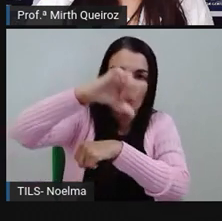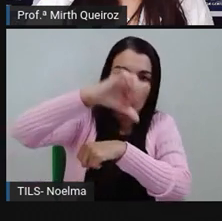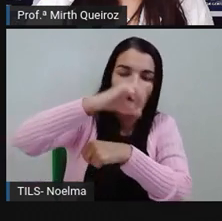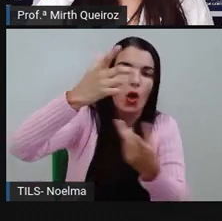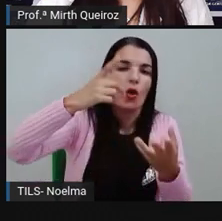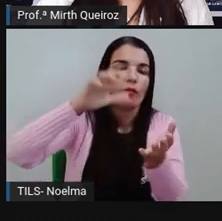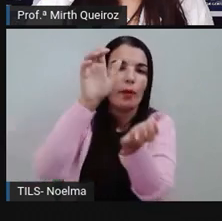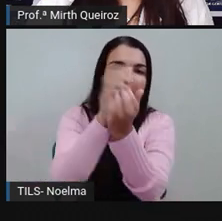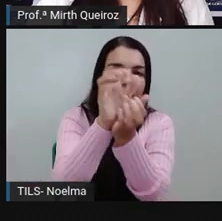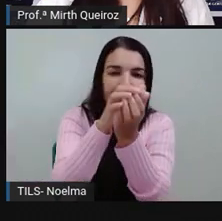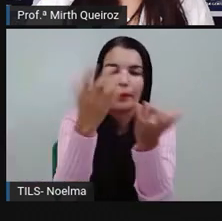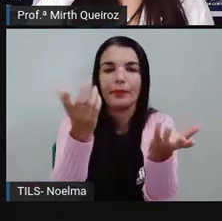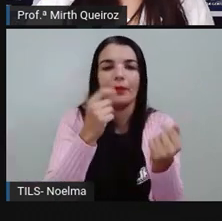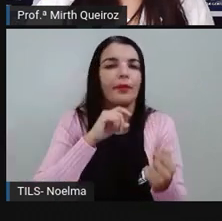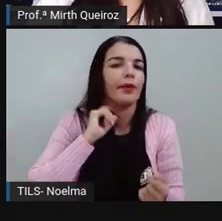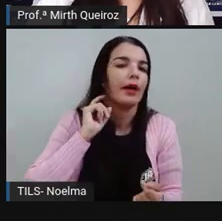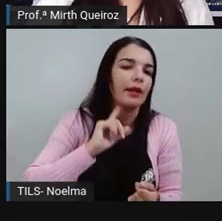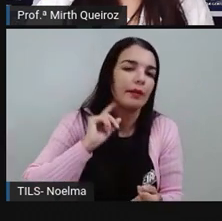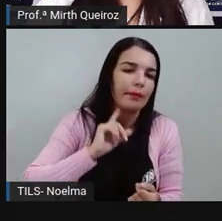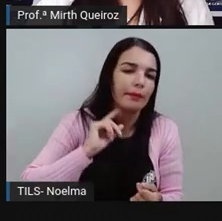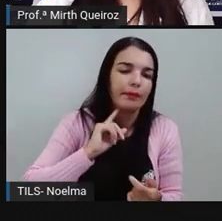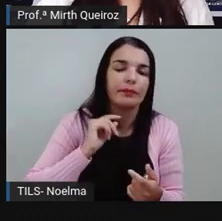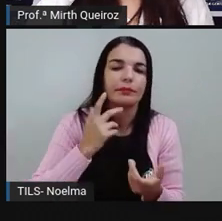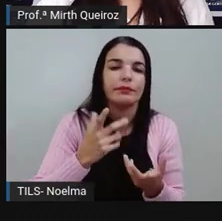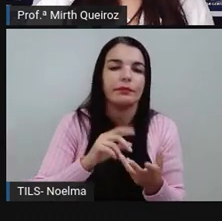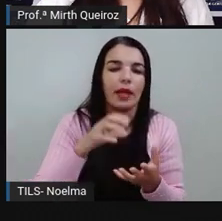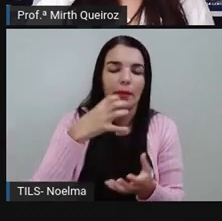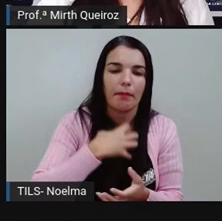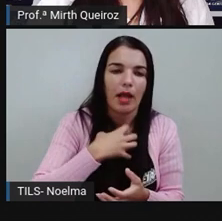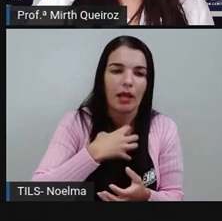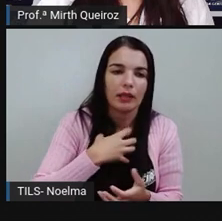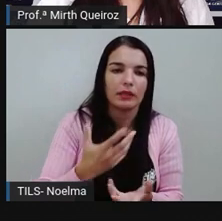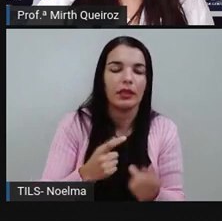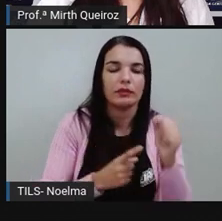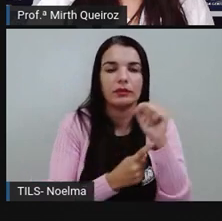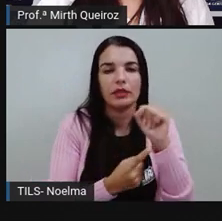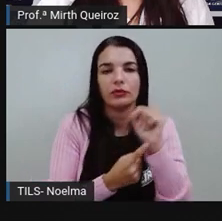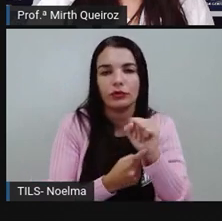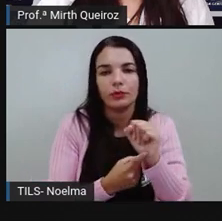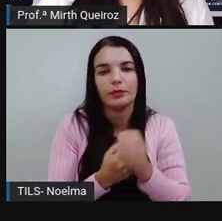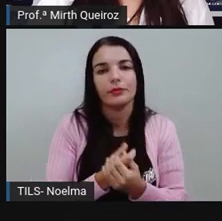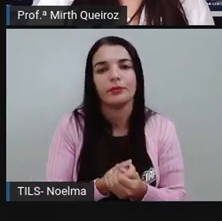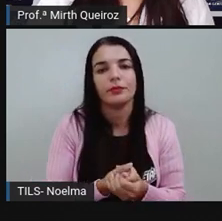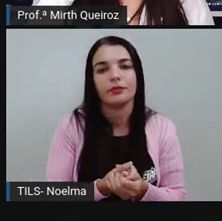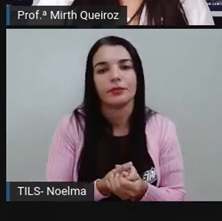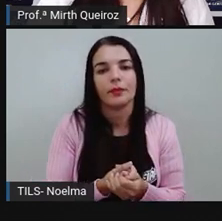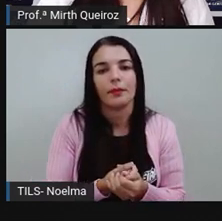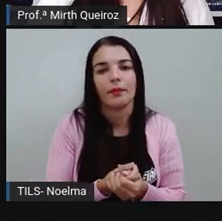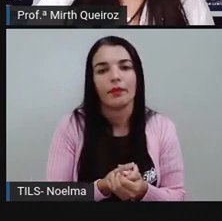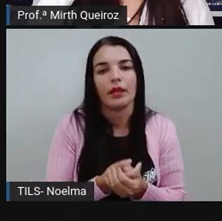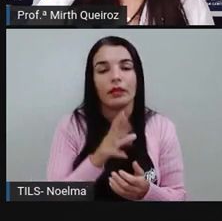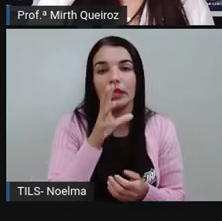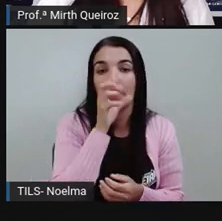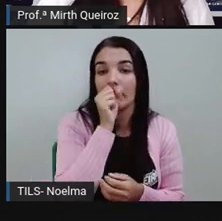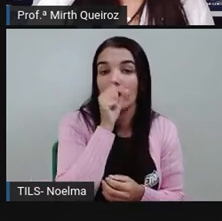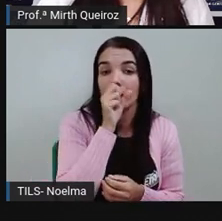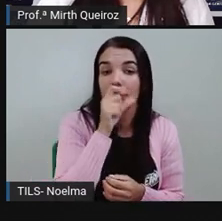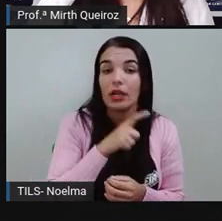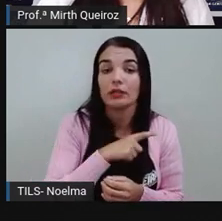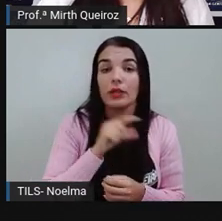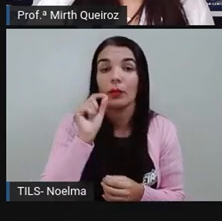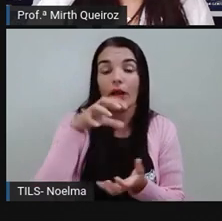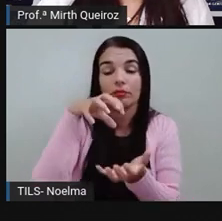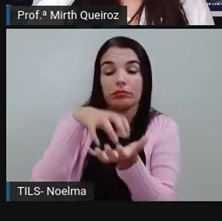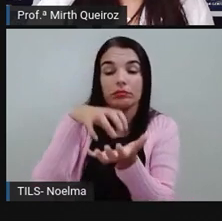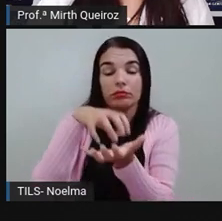Paraíba, Pernambuco, Alagoas, Sergipe e Bahia. Que vai compõe a região nordeste. Aqui de laranja, nós temos a região